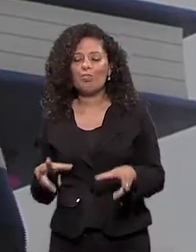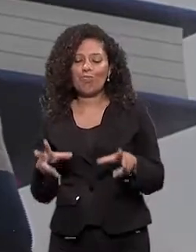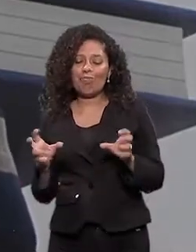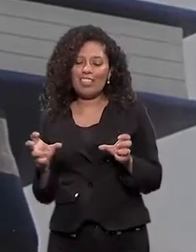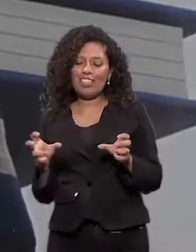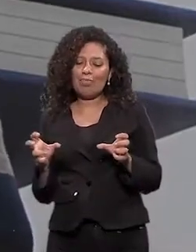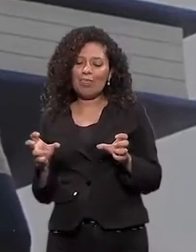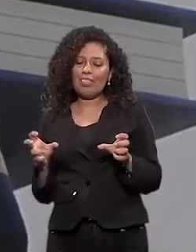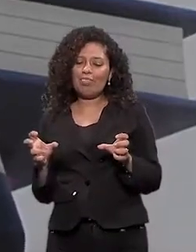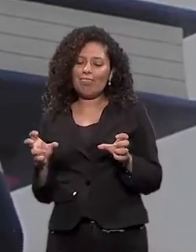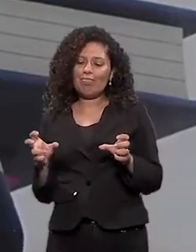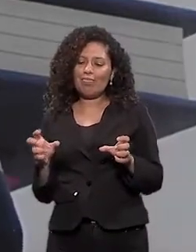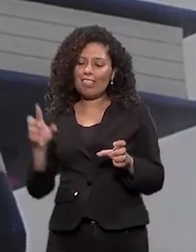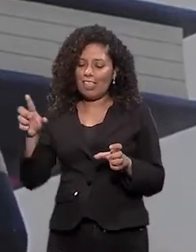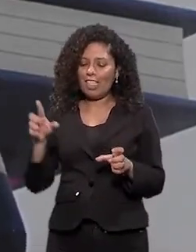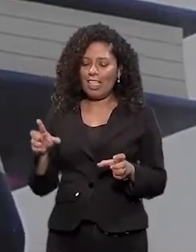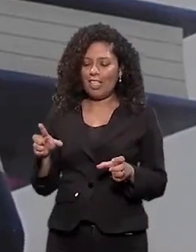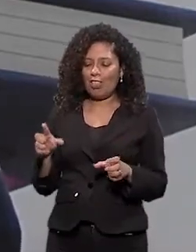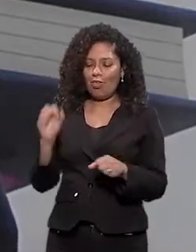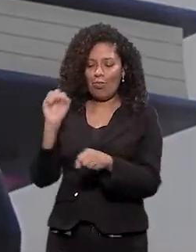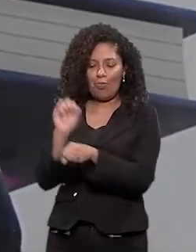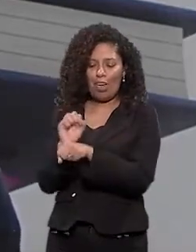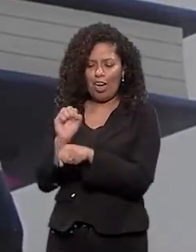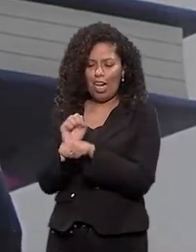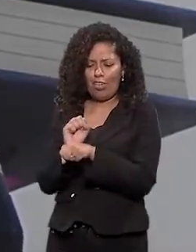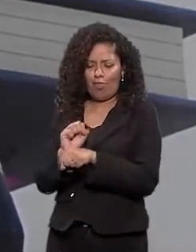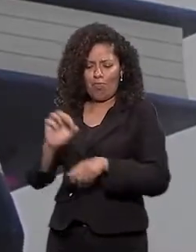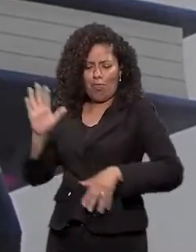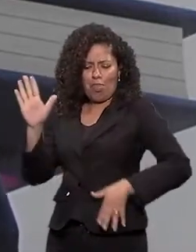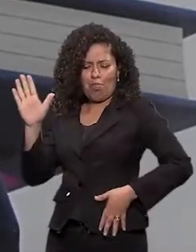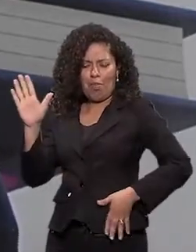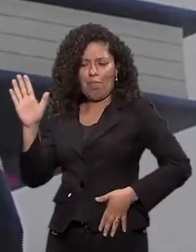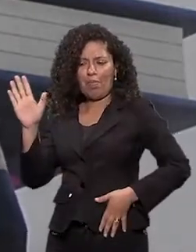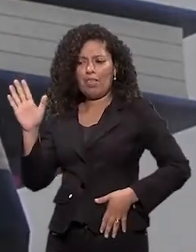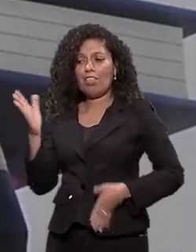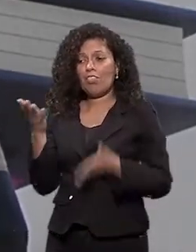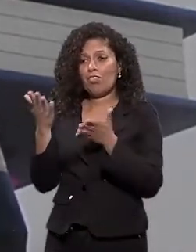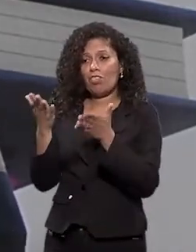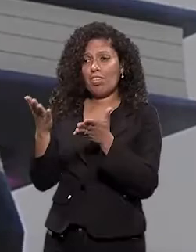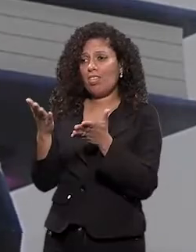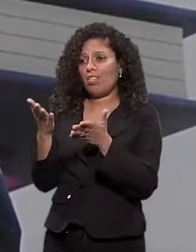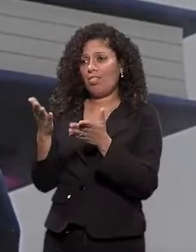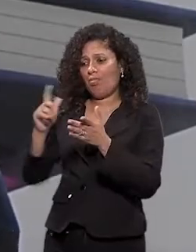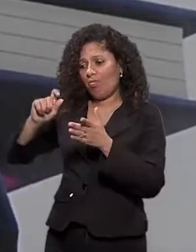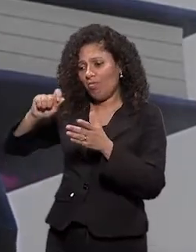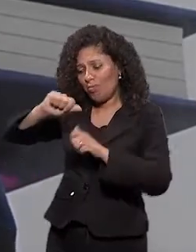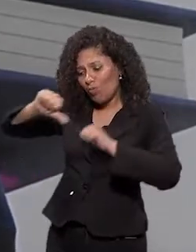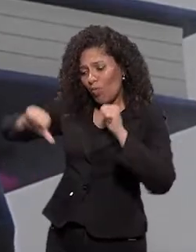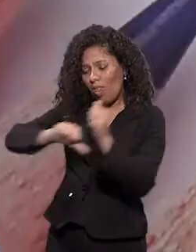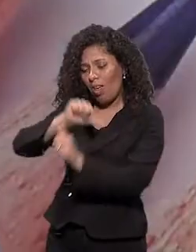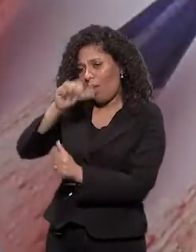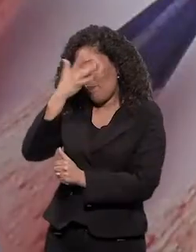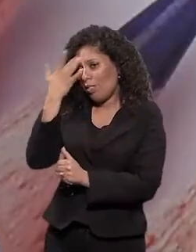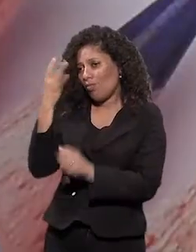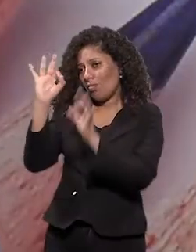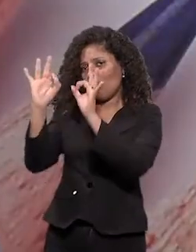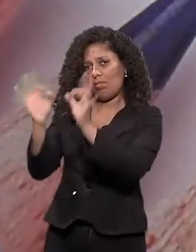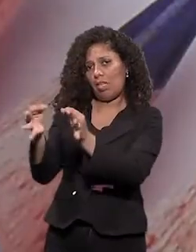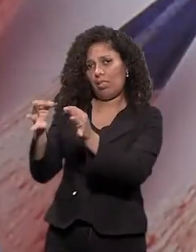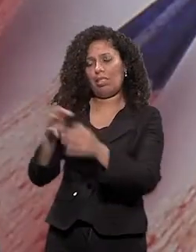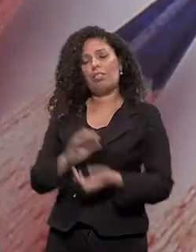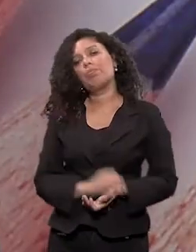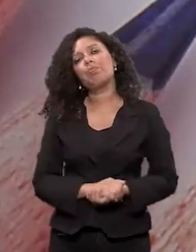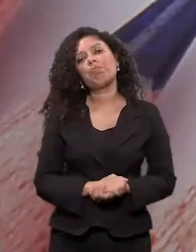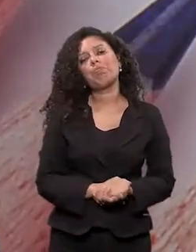é isso, eles deixaram de ser os garotos, os infratores, estavam presos para serem pessoas. Sim, sim. E mostraram essa cita de pessoas.